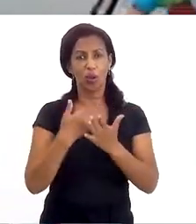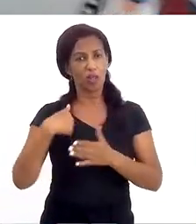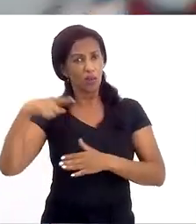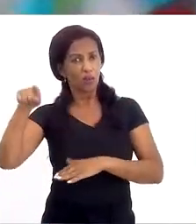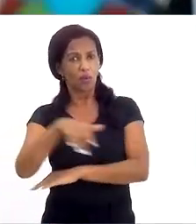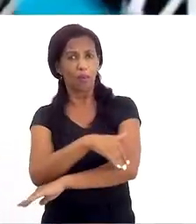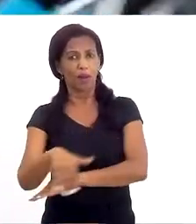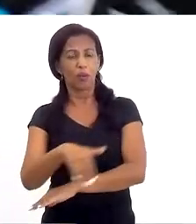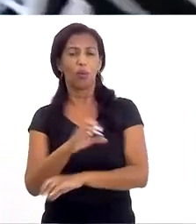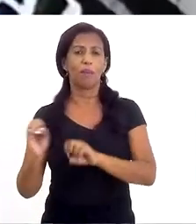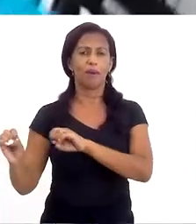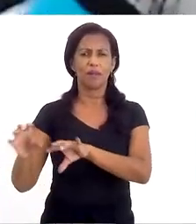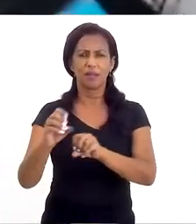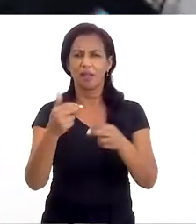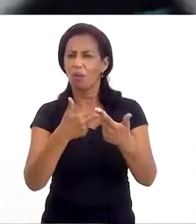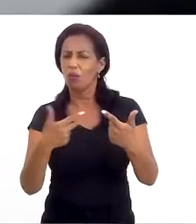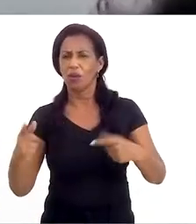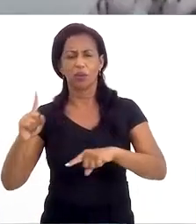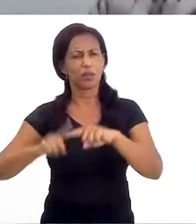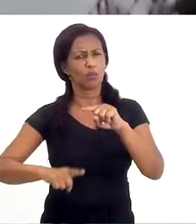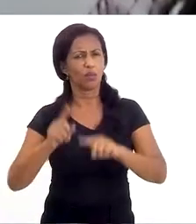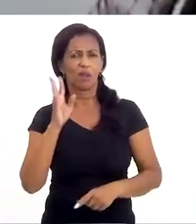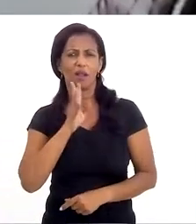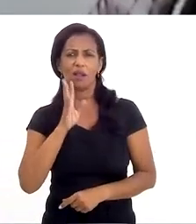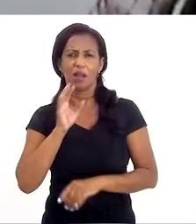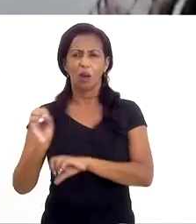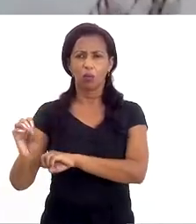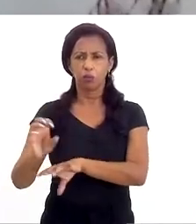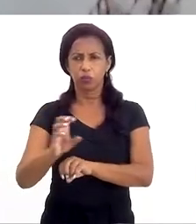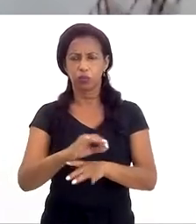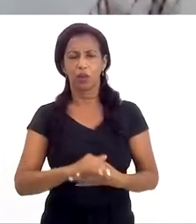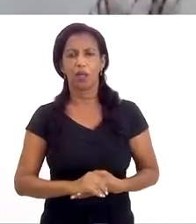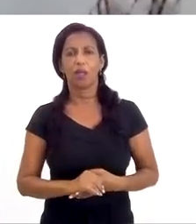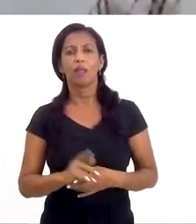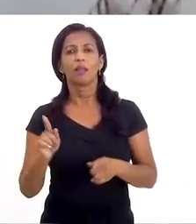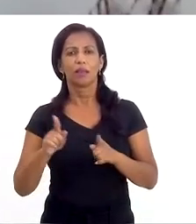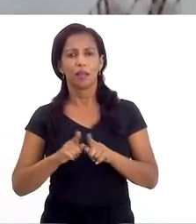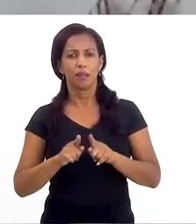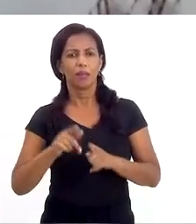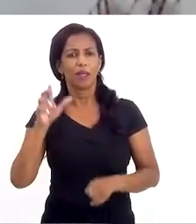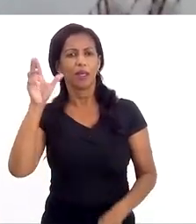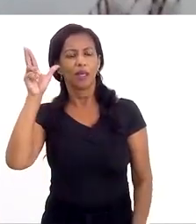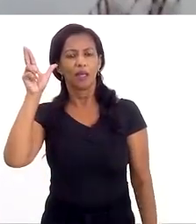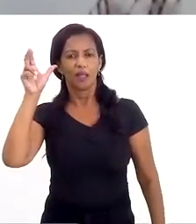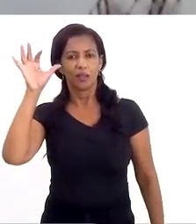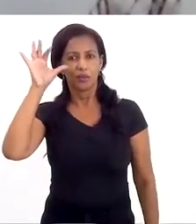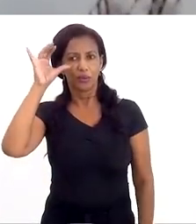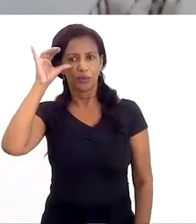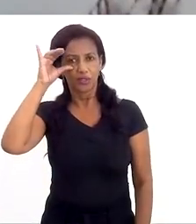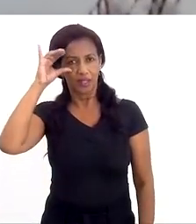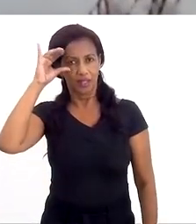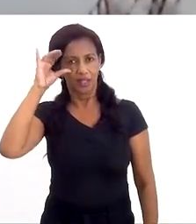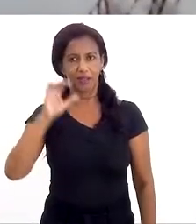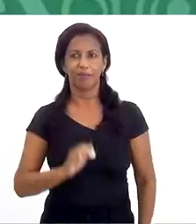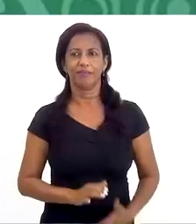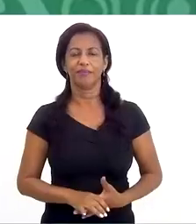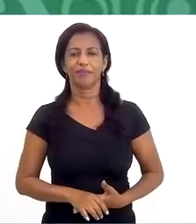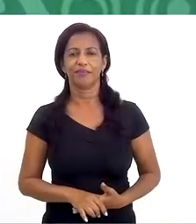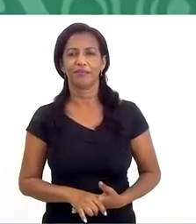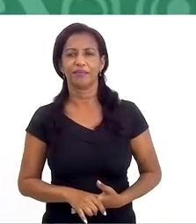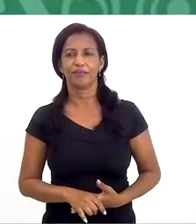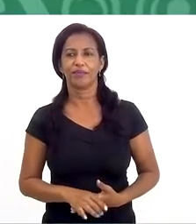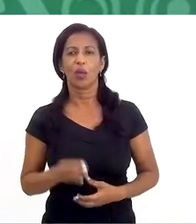as ruas para poder ensinar e tem muita coisa, muito material bacana, educativo no Instagram, Anjos Maura de Oliveira.